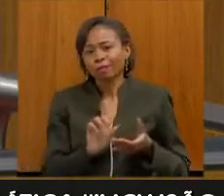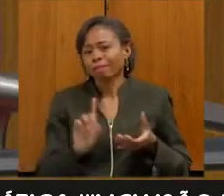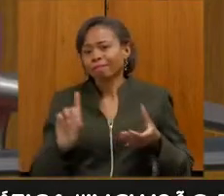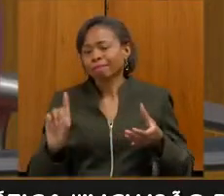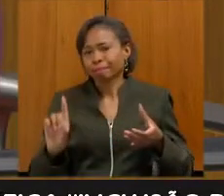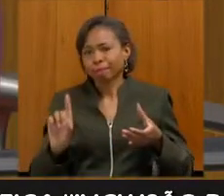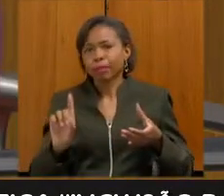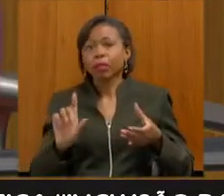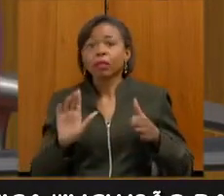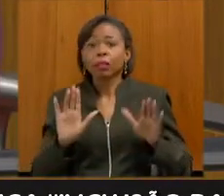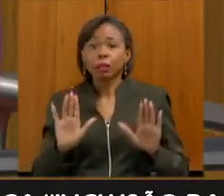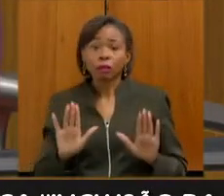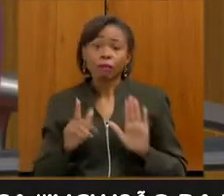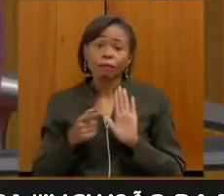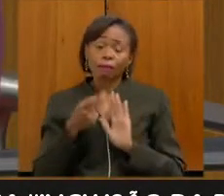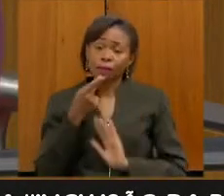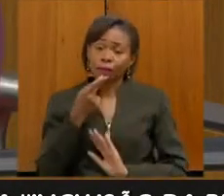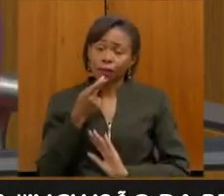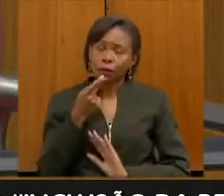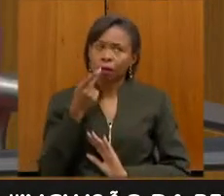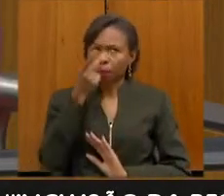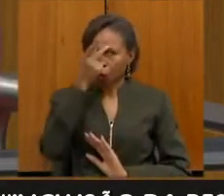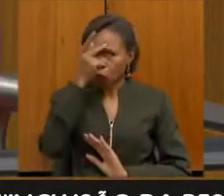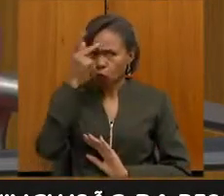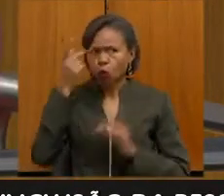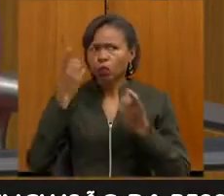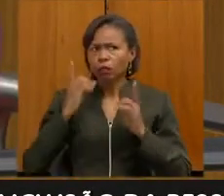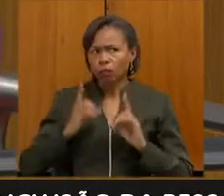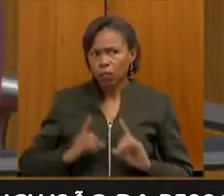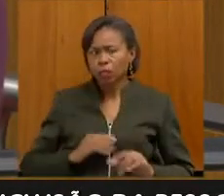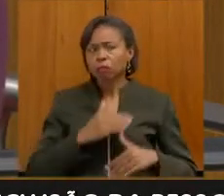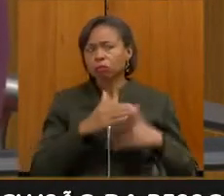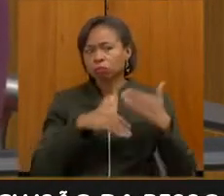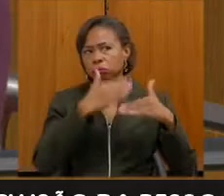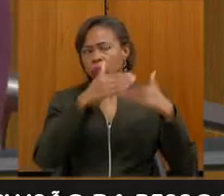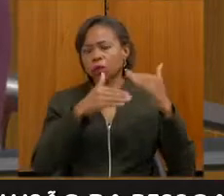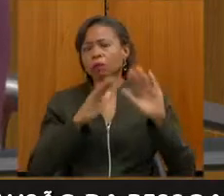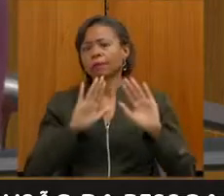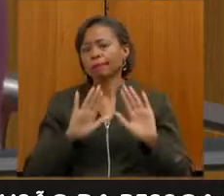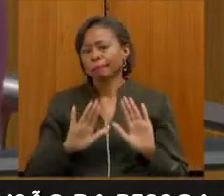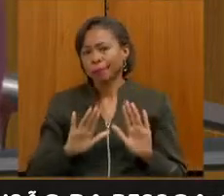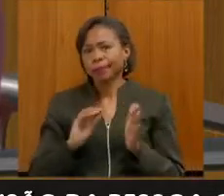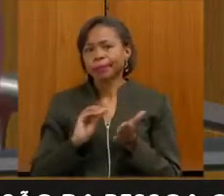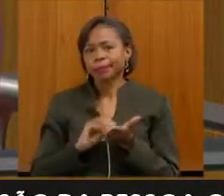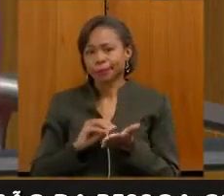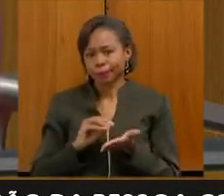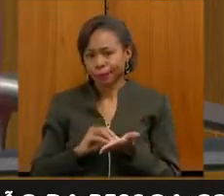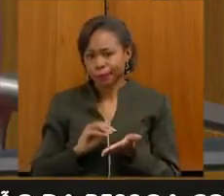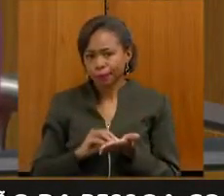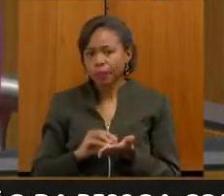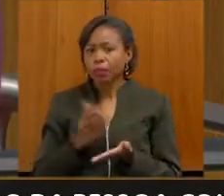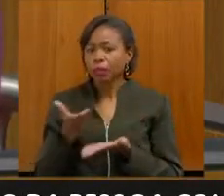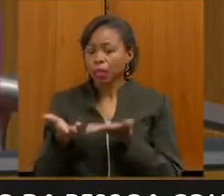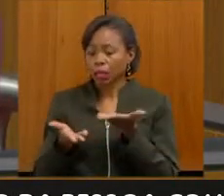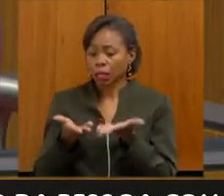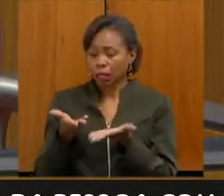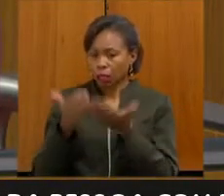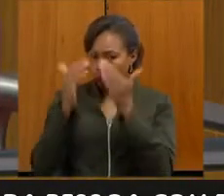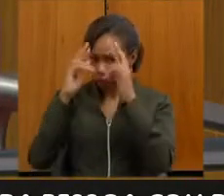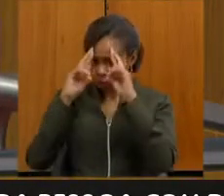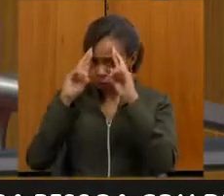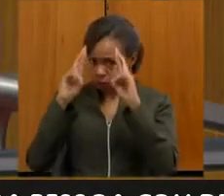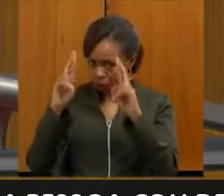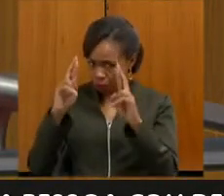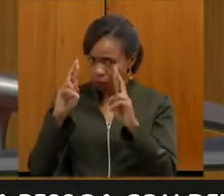avançou muito, mas ainda precisa de realmente ser tratado com respeito maior.